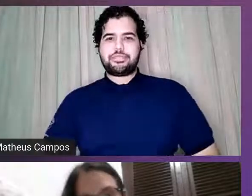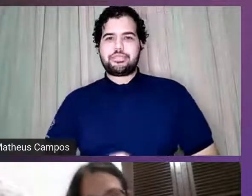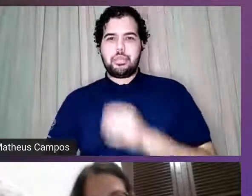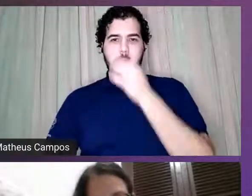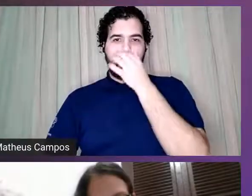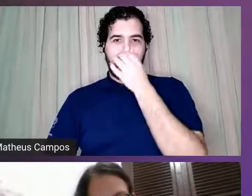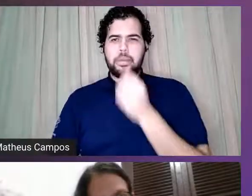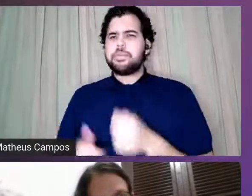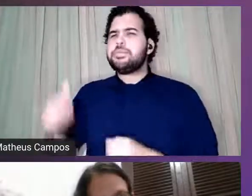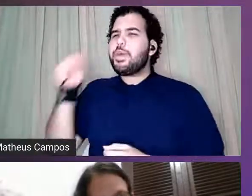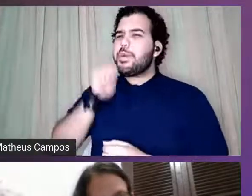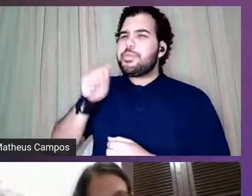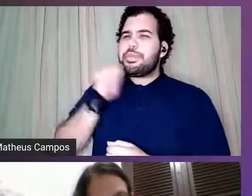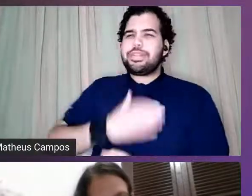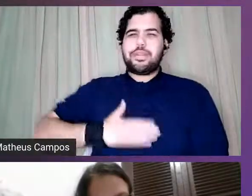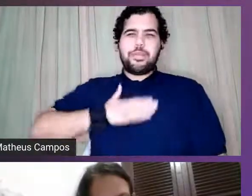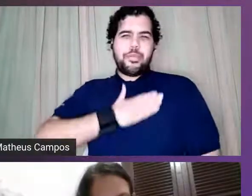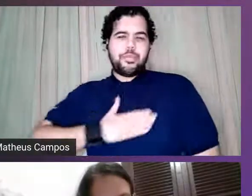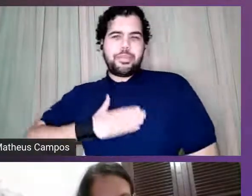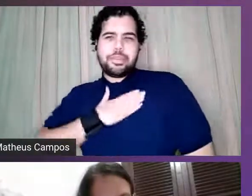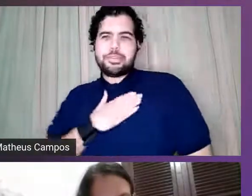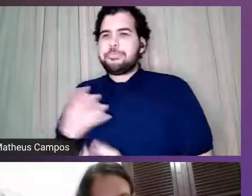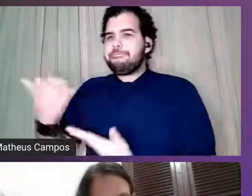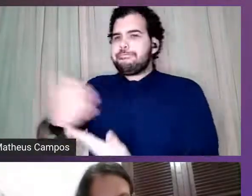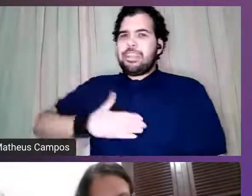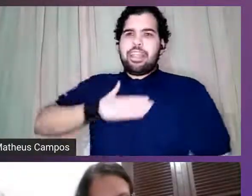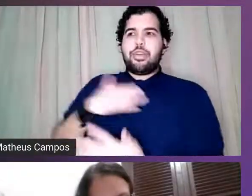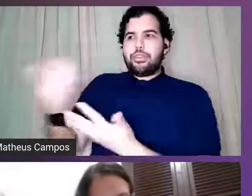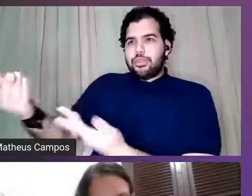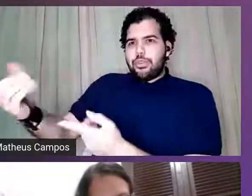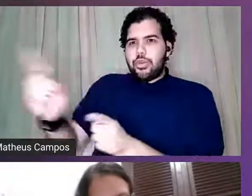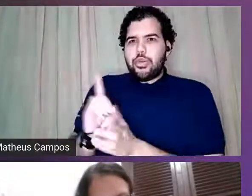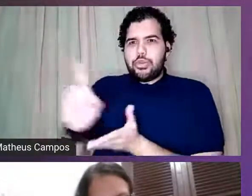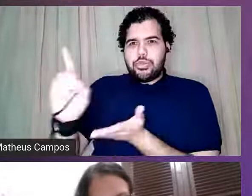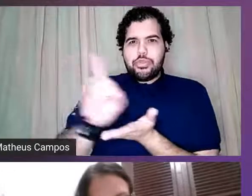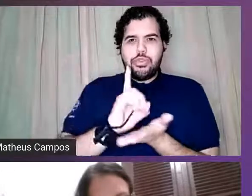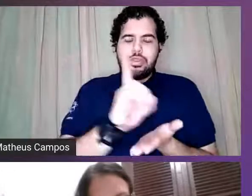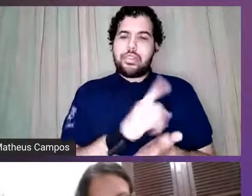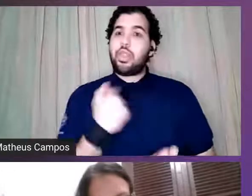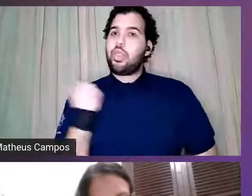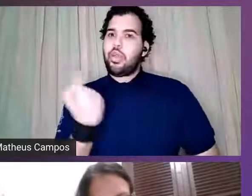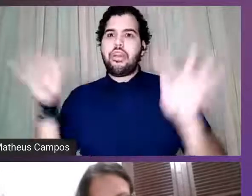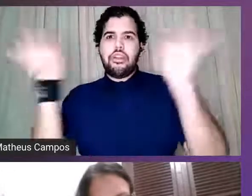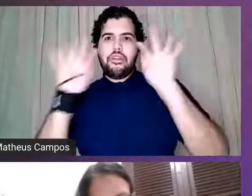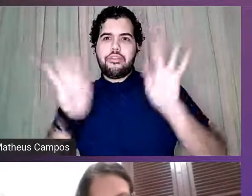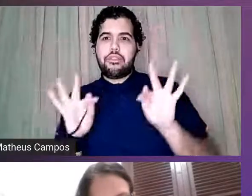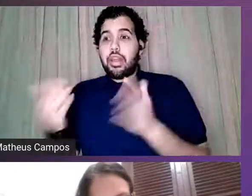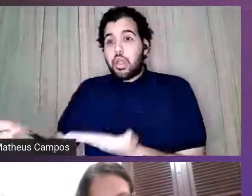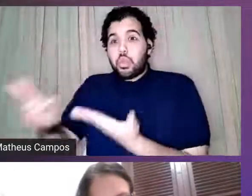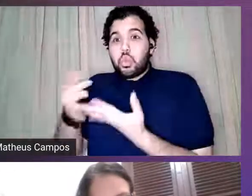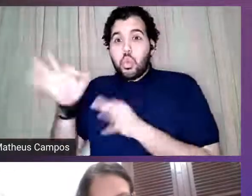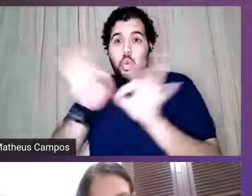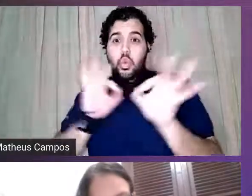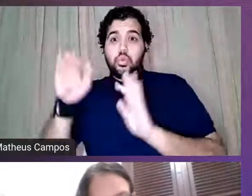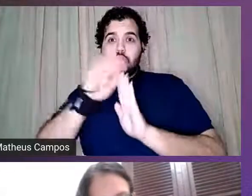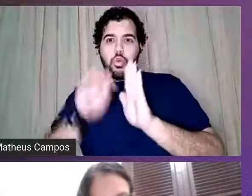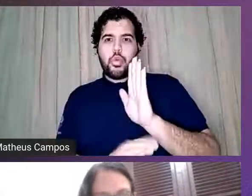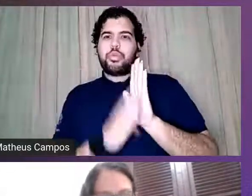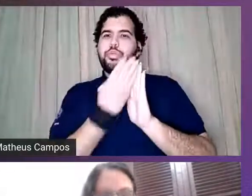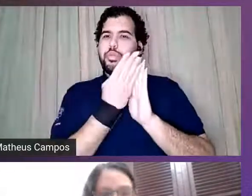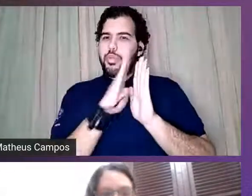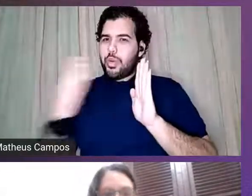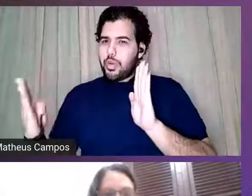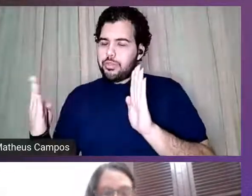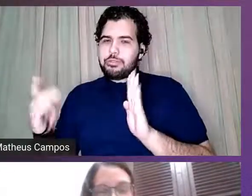Meninas, é um prazer ter vocês aqui. A gente ficou muito feliz em receber o projeto de vocês na biblioteca. Ficamos